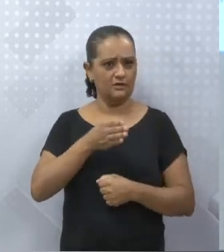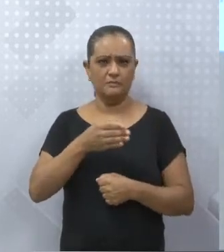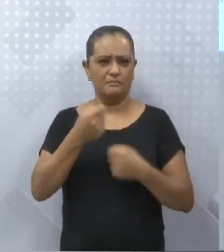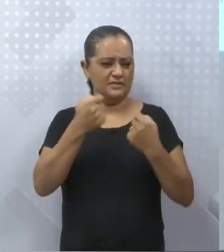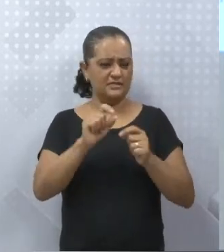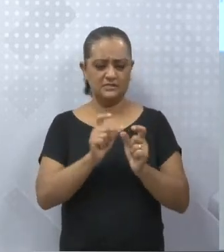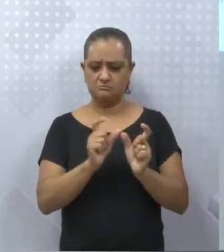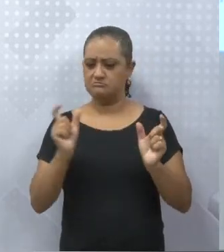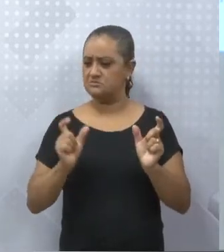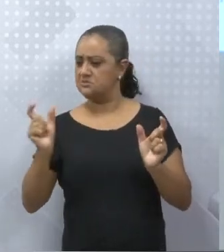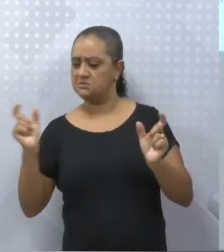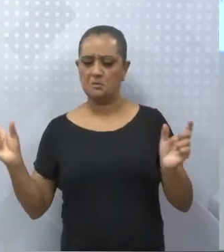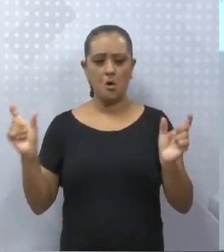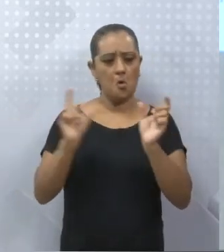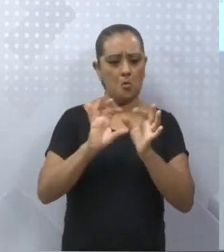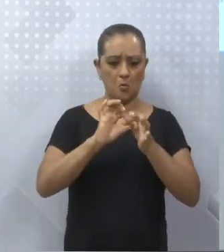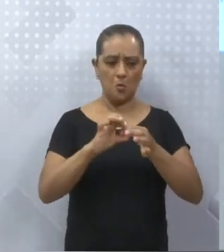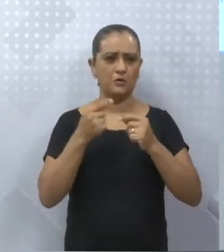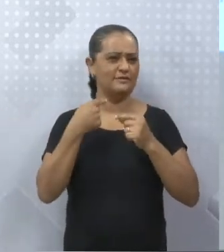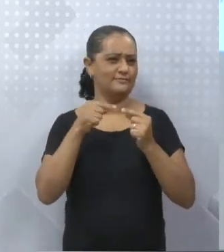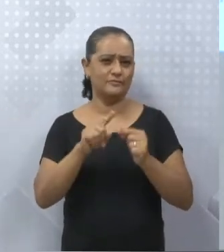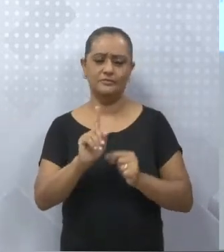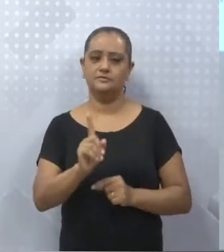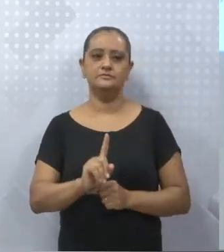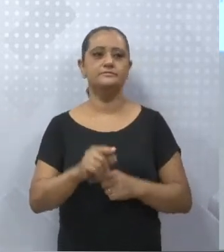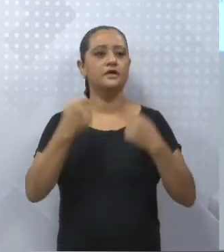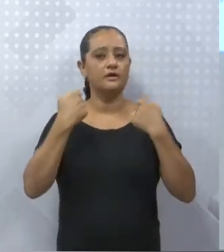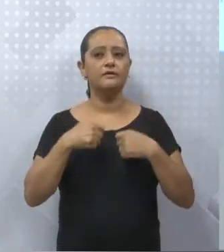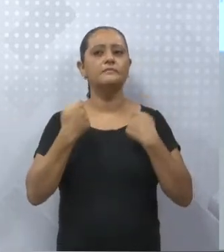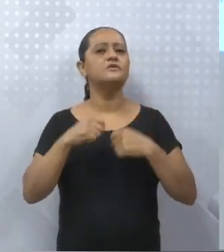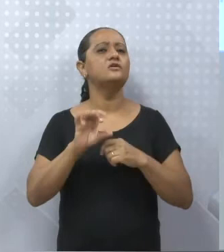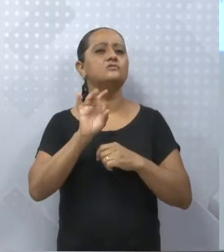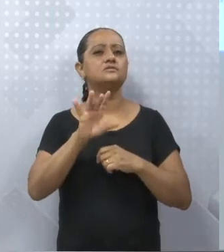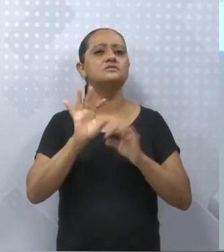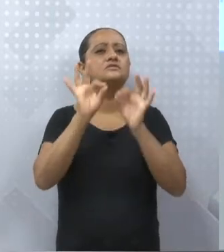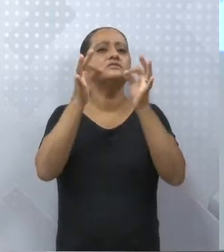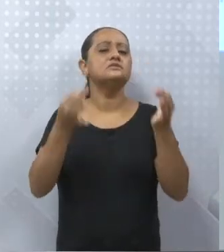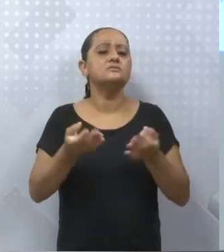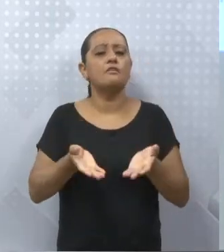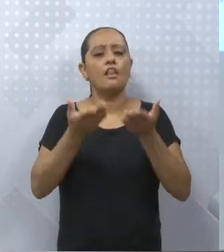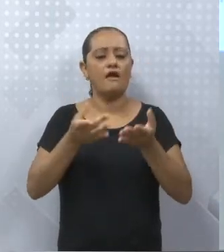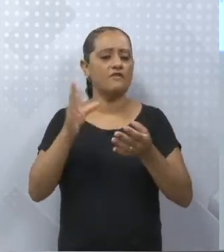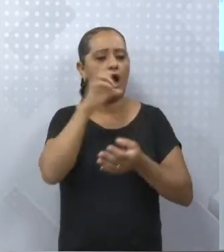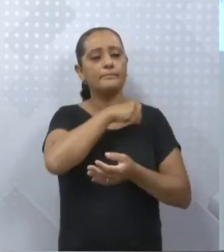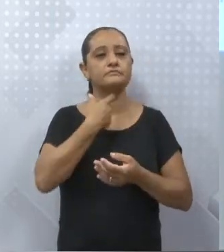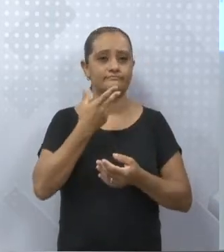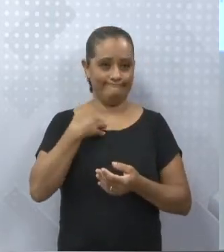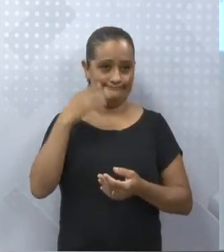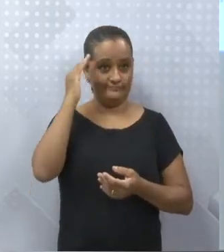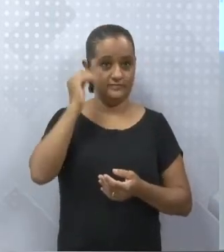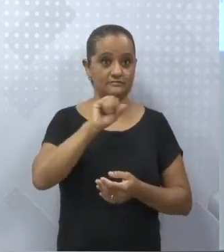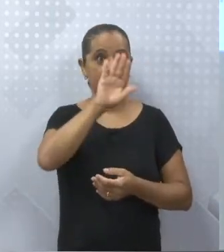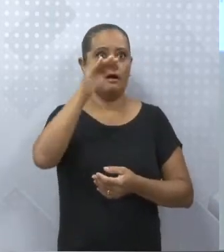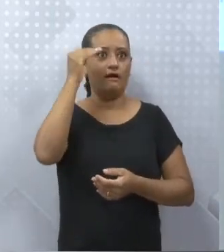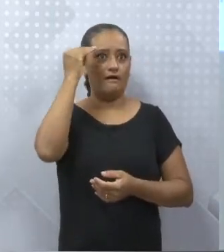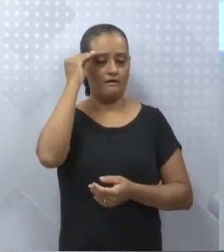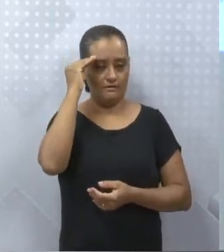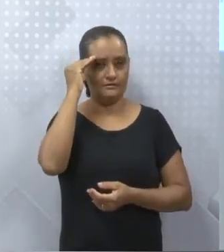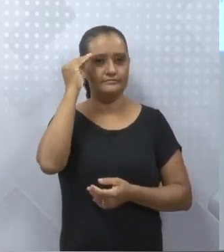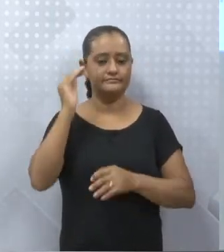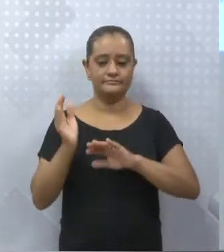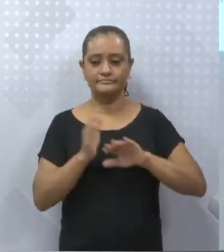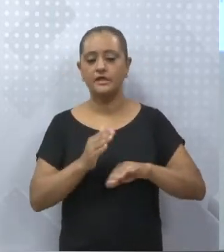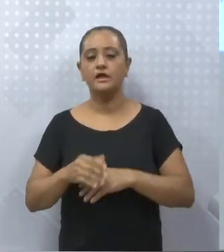objeto indireto. Esse estudo de transitividade do verbo, ele é primordial para todos os outros contextos.